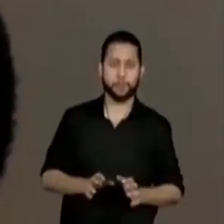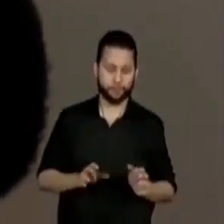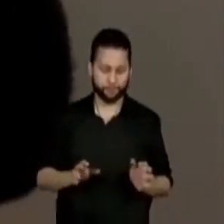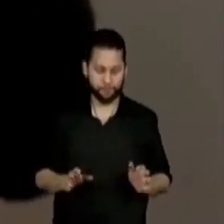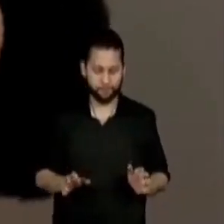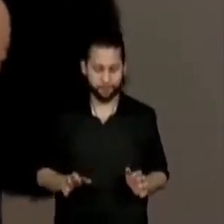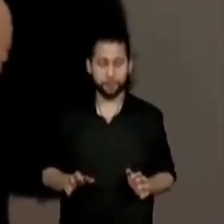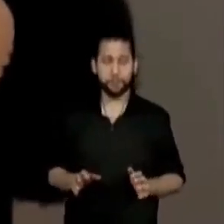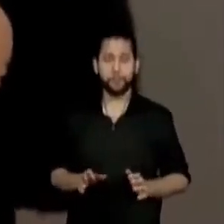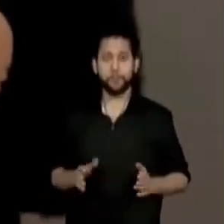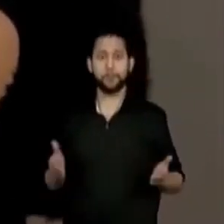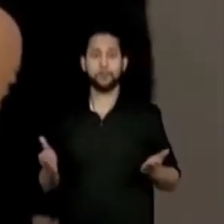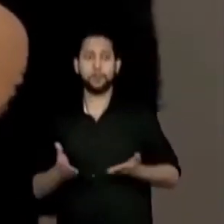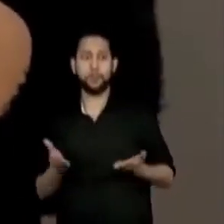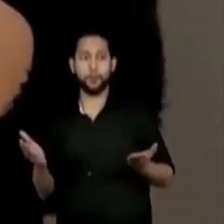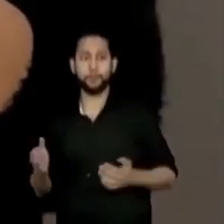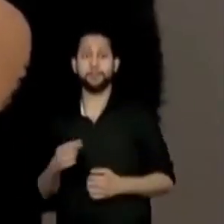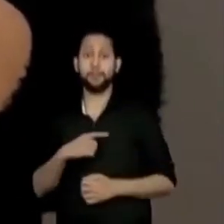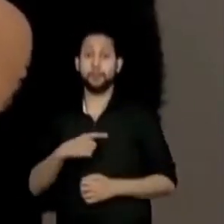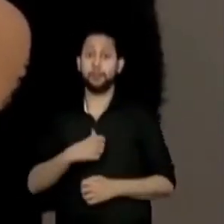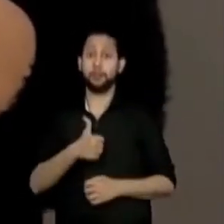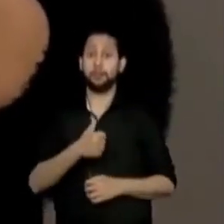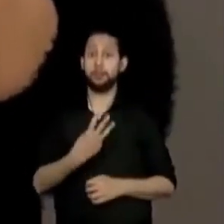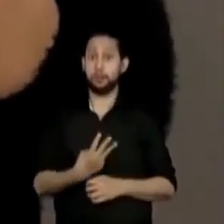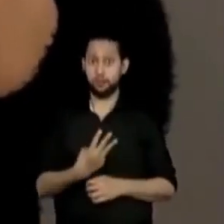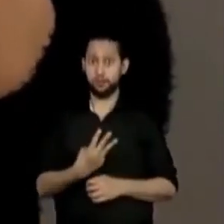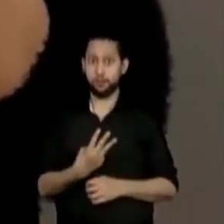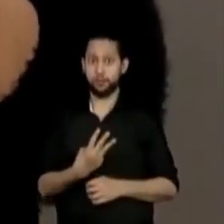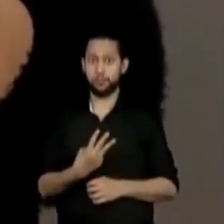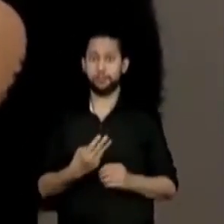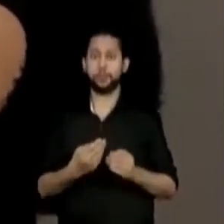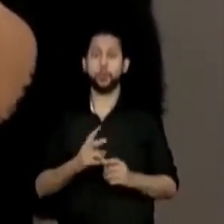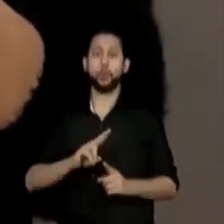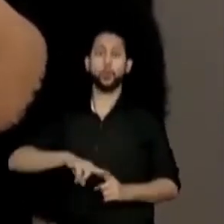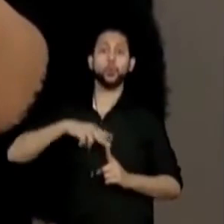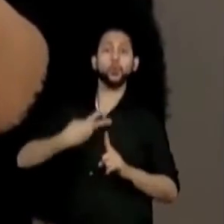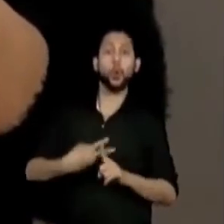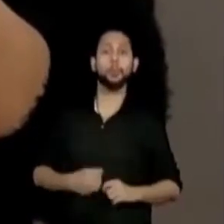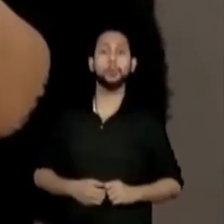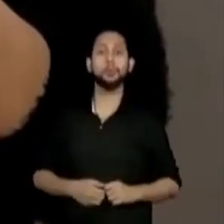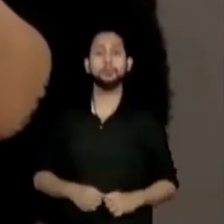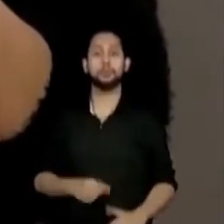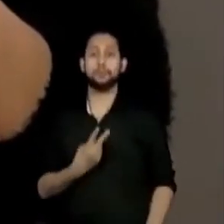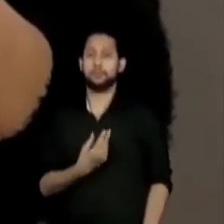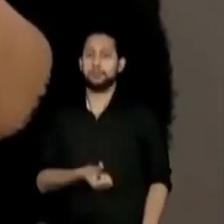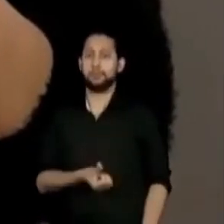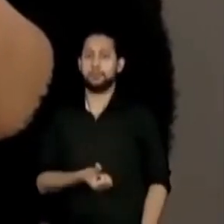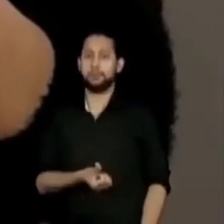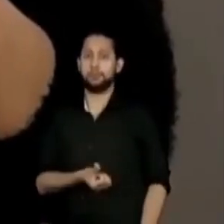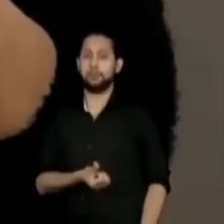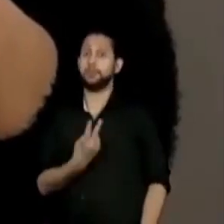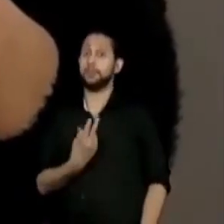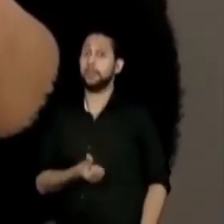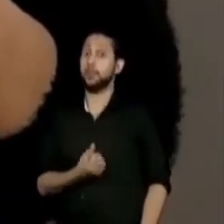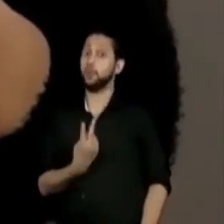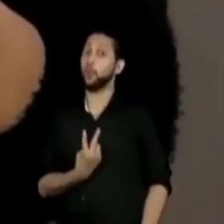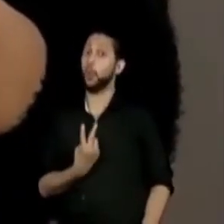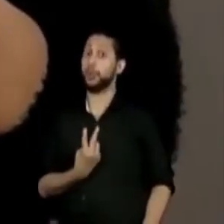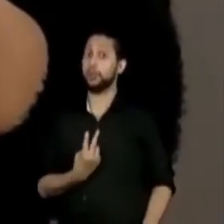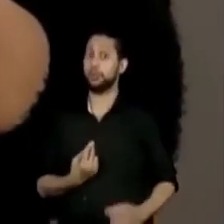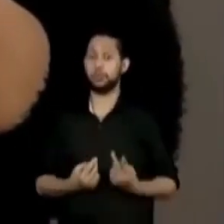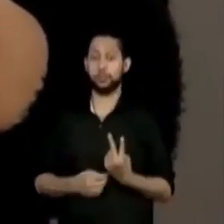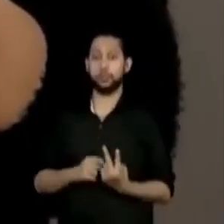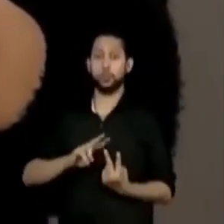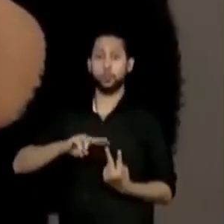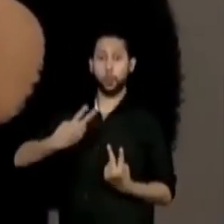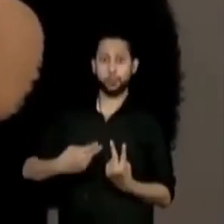onde tava na telinha escrito. Eu tinha 13. Descobri o dobro, 26. Aqui, duas partes. O dobro.